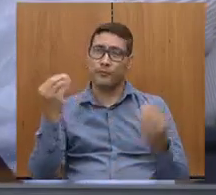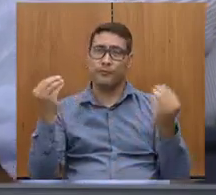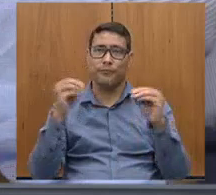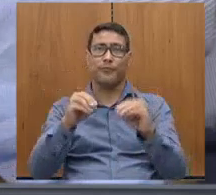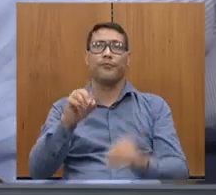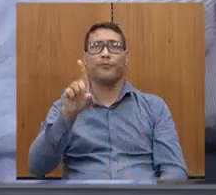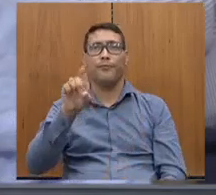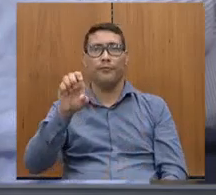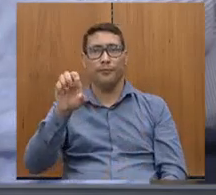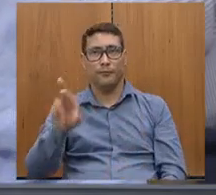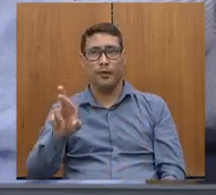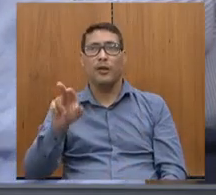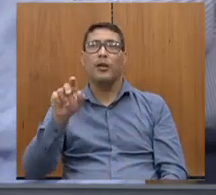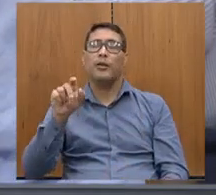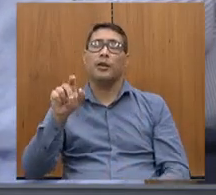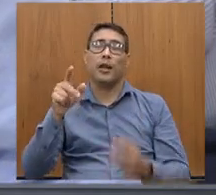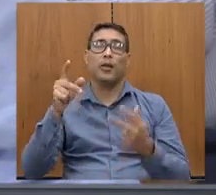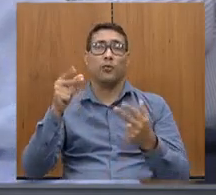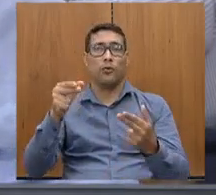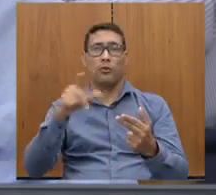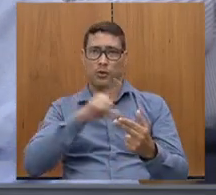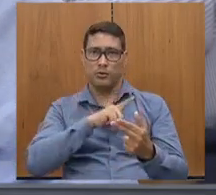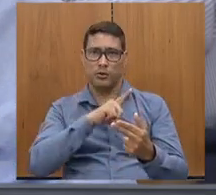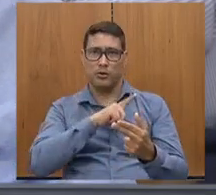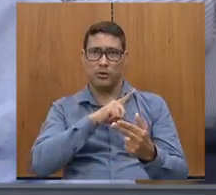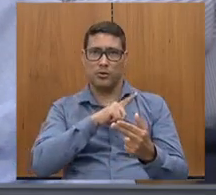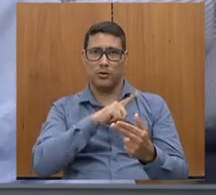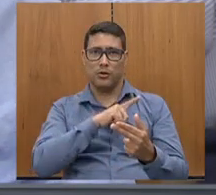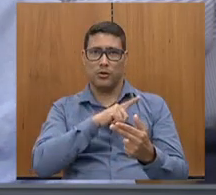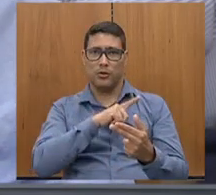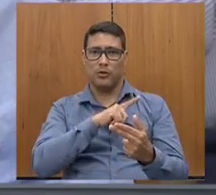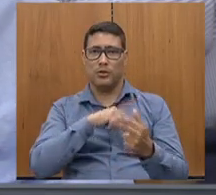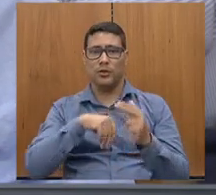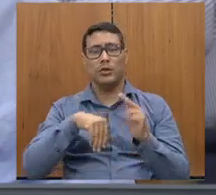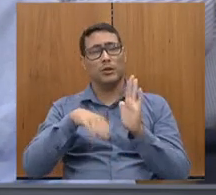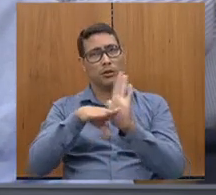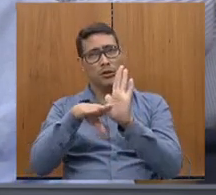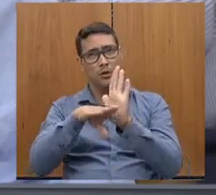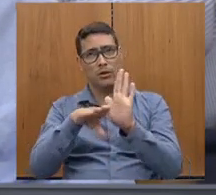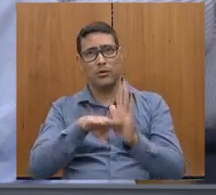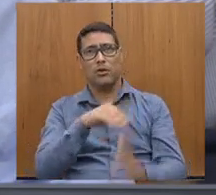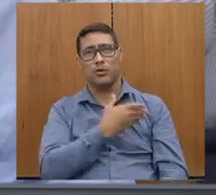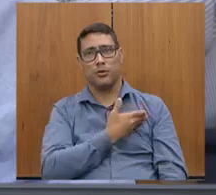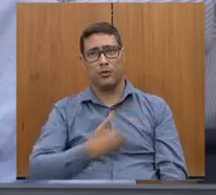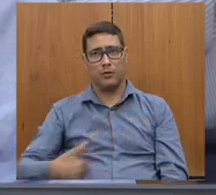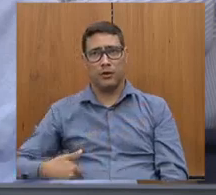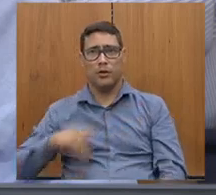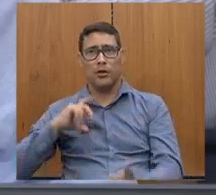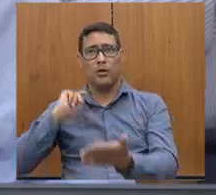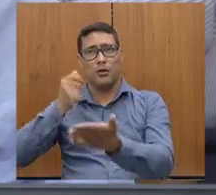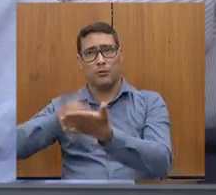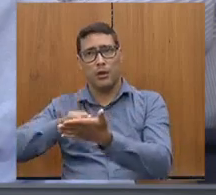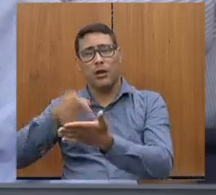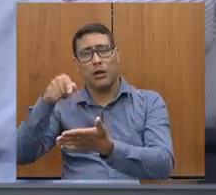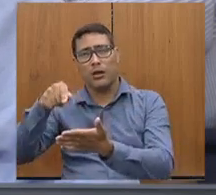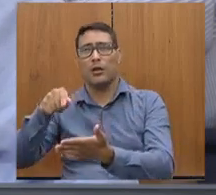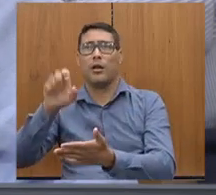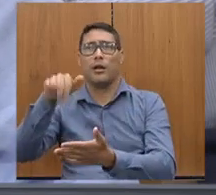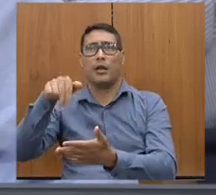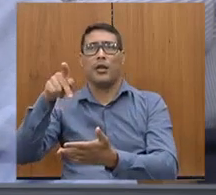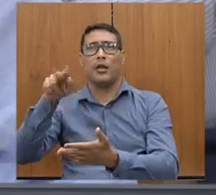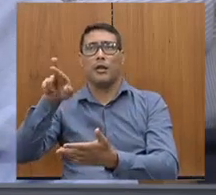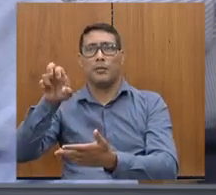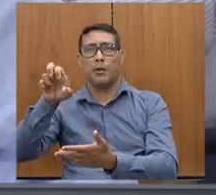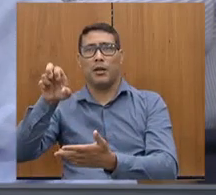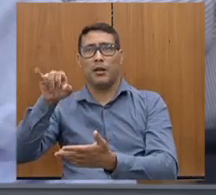que é do mesmo jeito que a gente tem cumprido o governo pago as contas das empreiteiras, tem revisto o banco